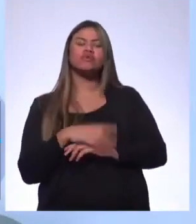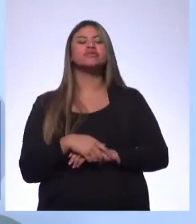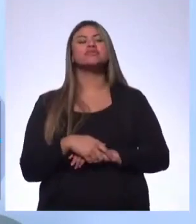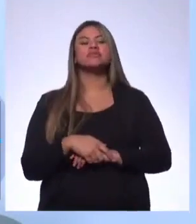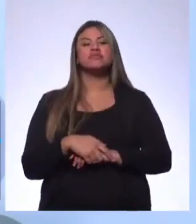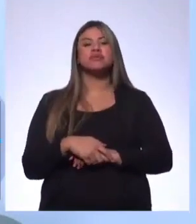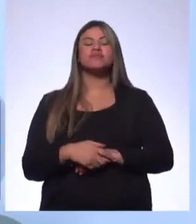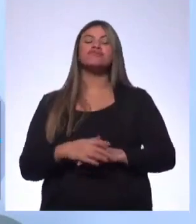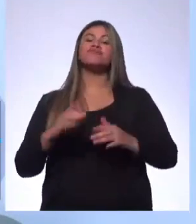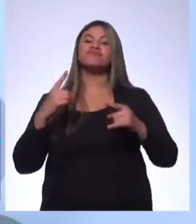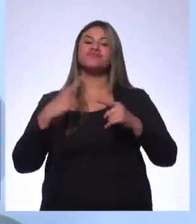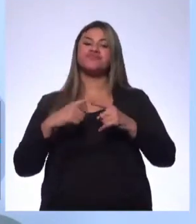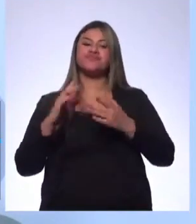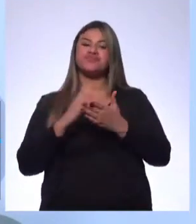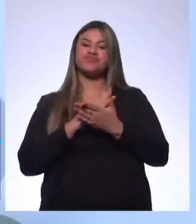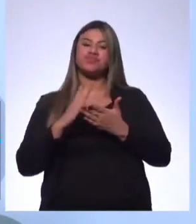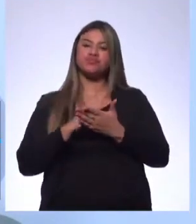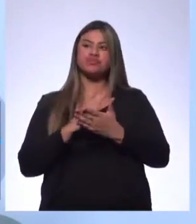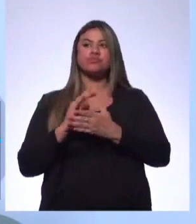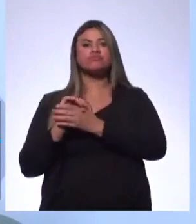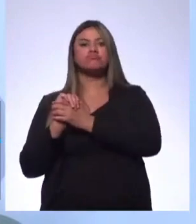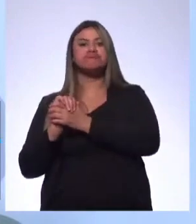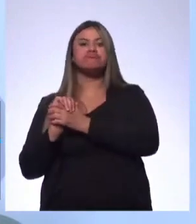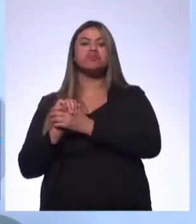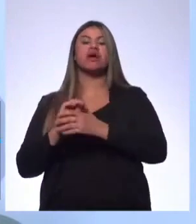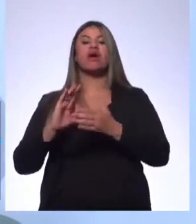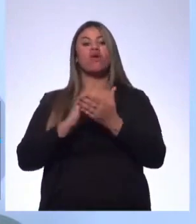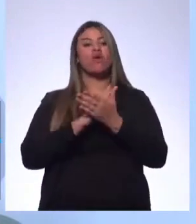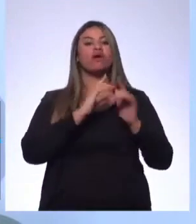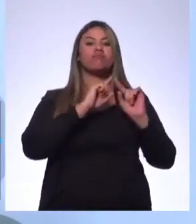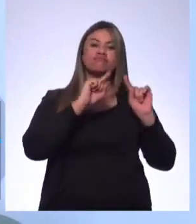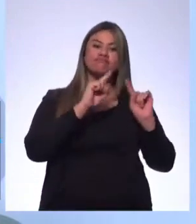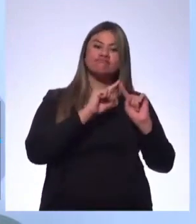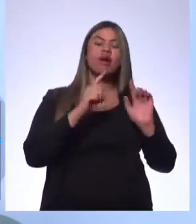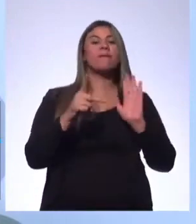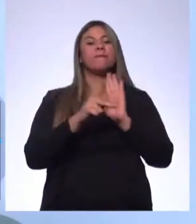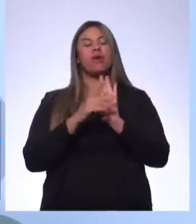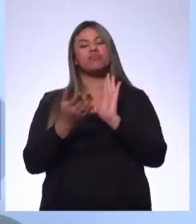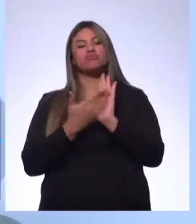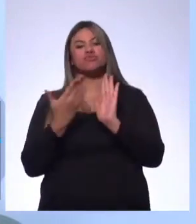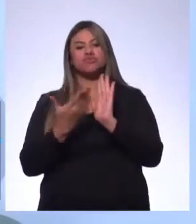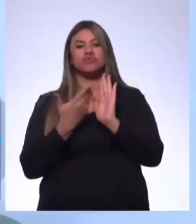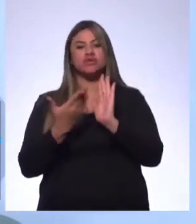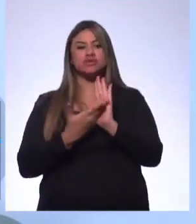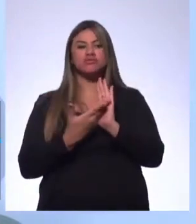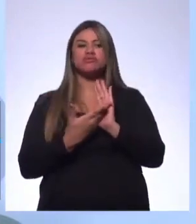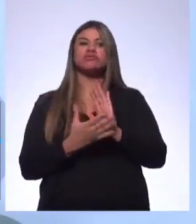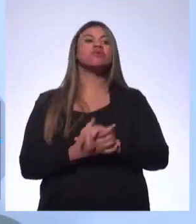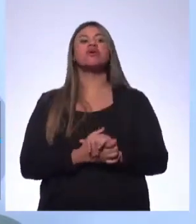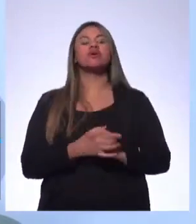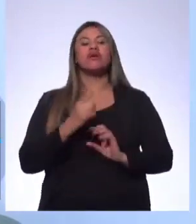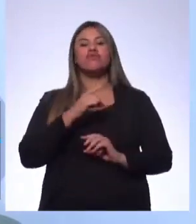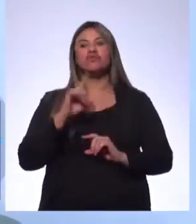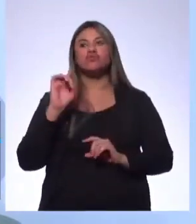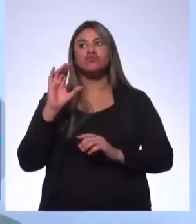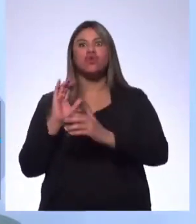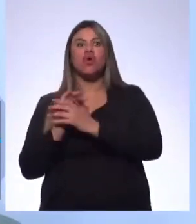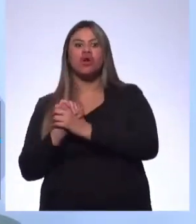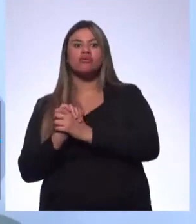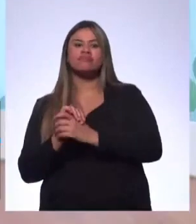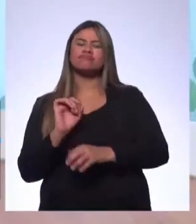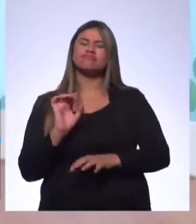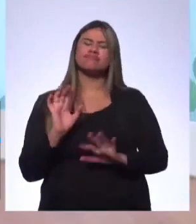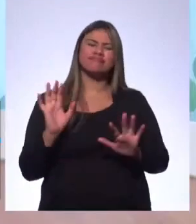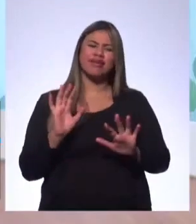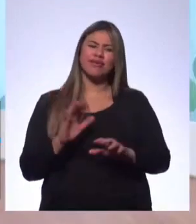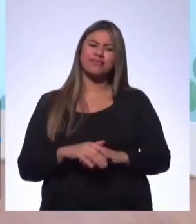resenhas em que você elogia algumas coisas do livro e critica outras e você vai chegar a uma conclusão, você não vai só elogiar. Tem resenha assim